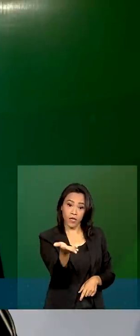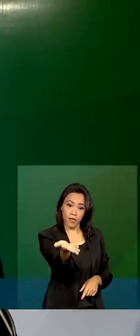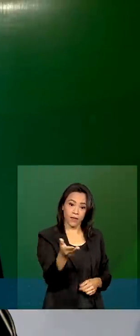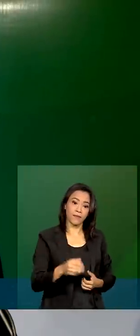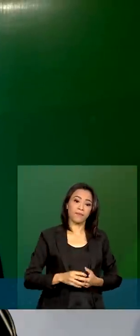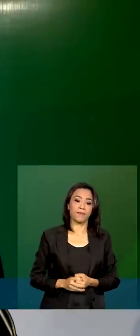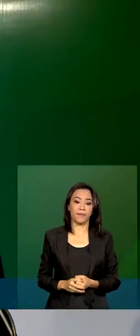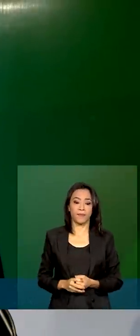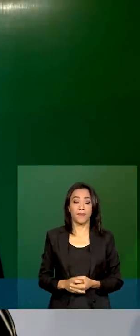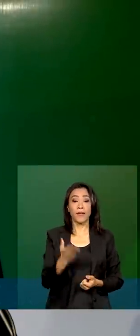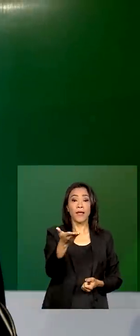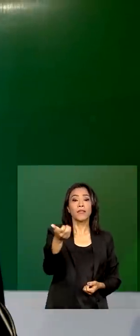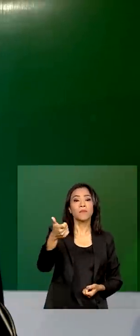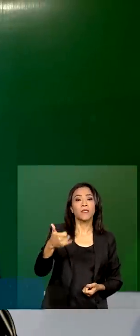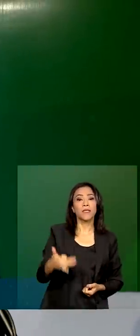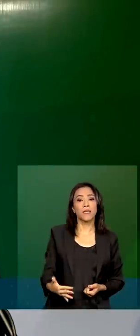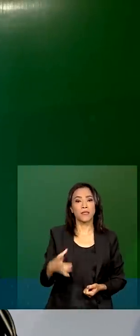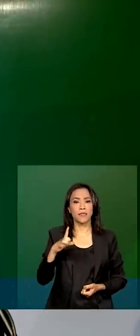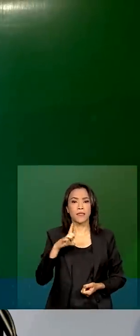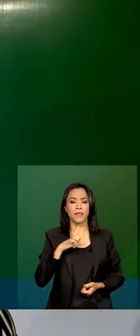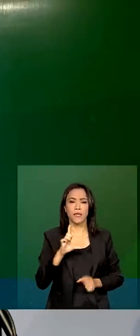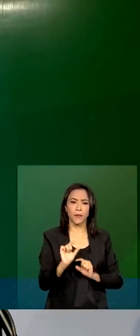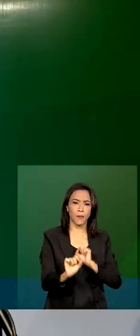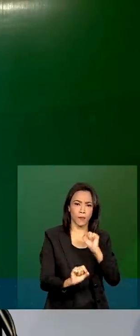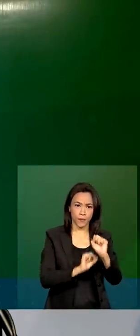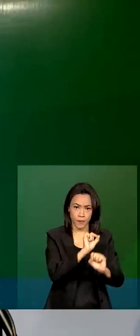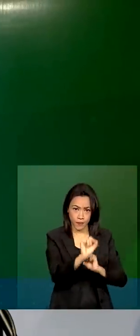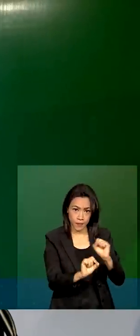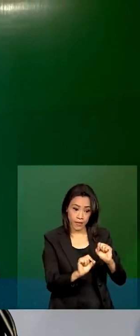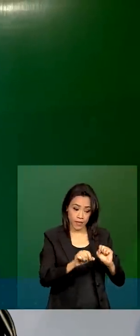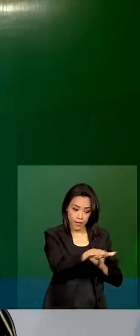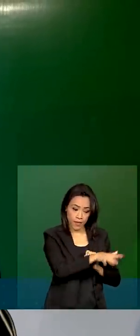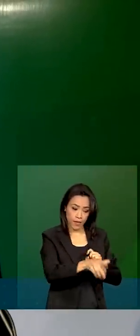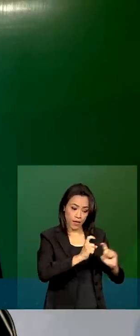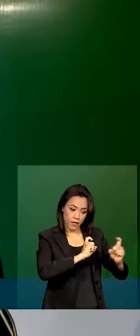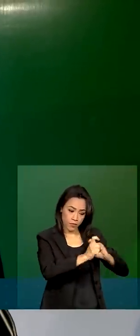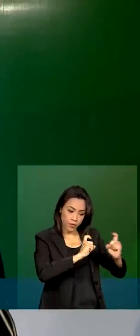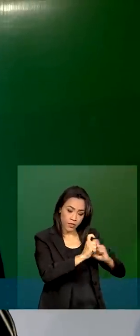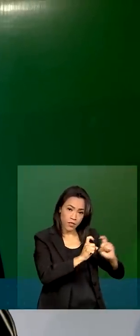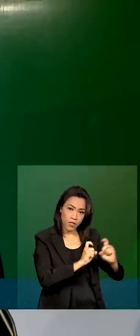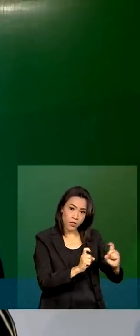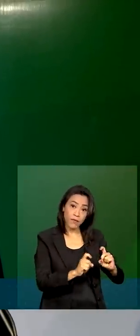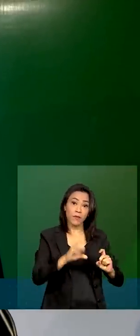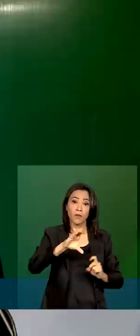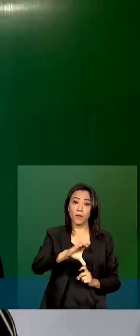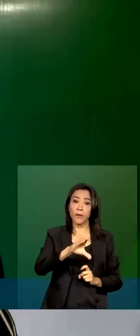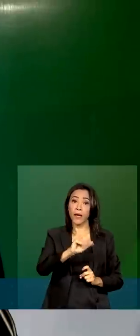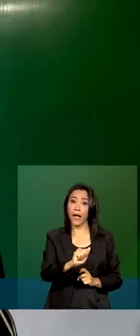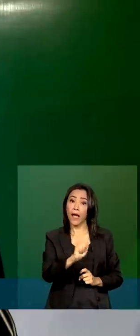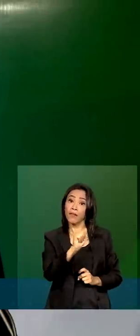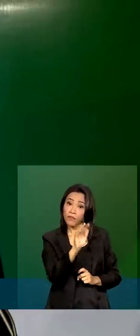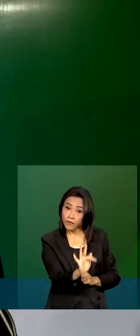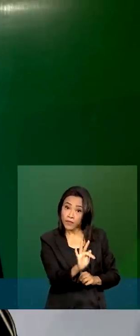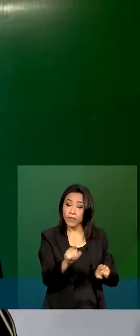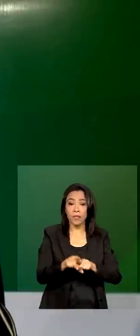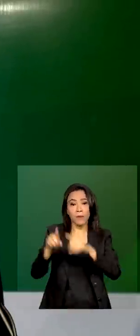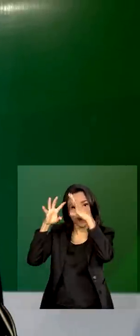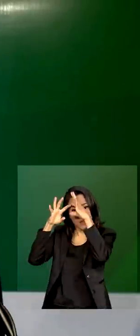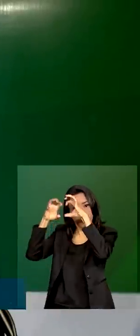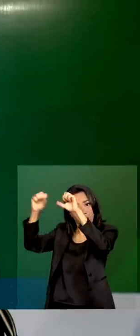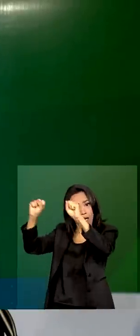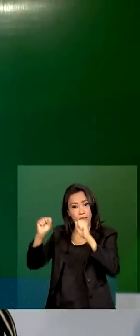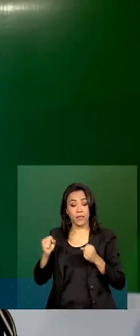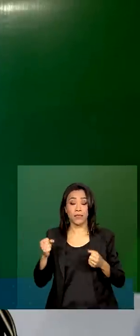um contencioso tributário, tanto administrativo no CARF quanto judicial nos tribunais, que é